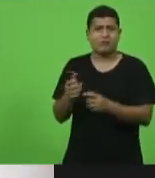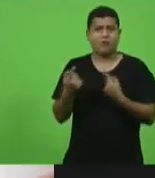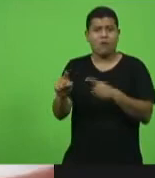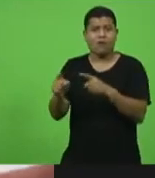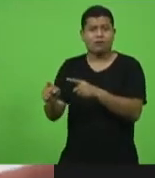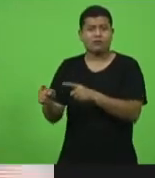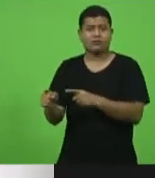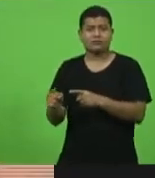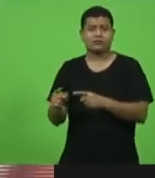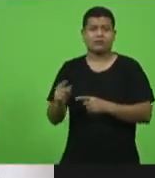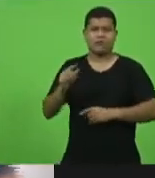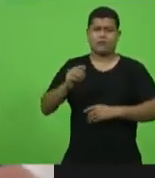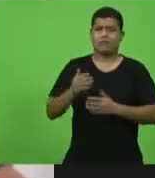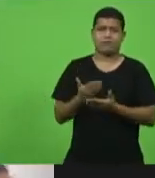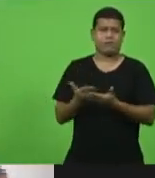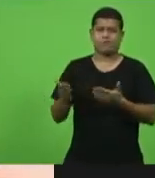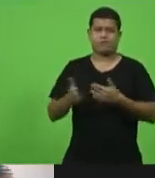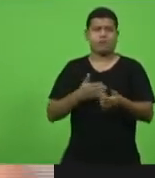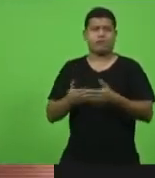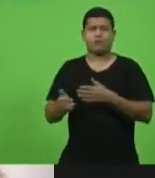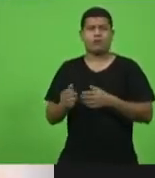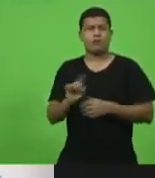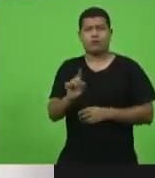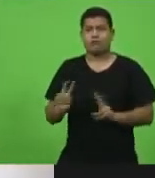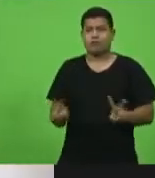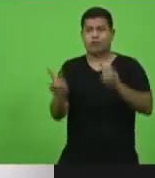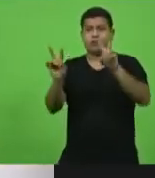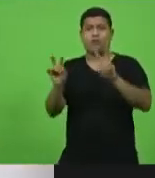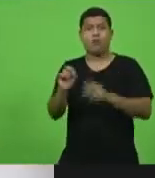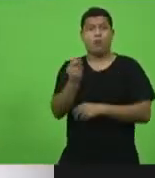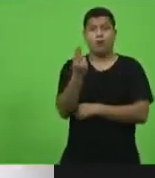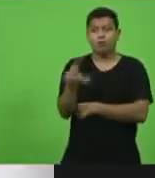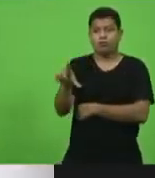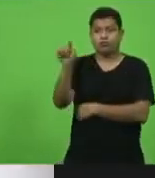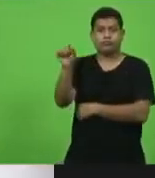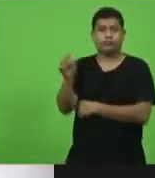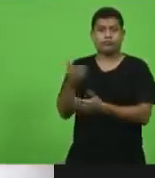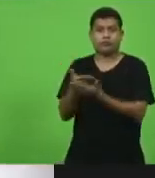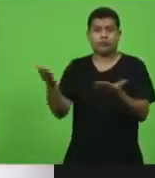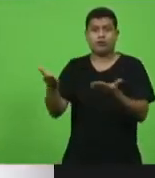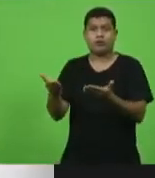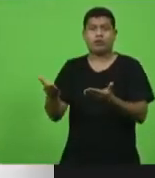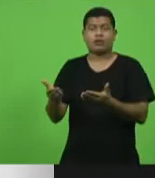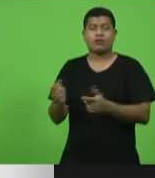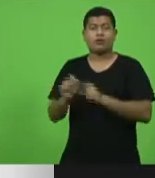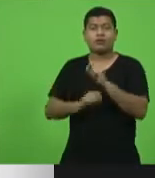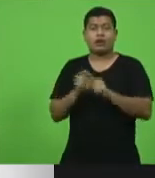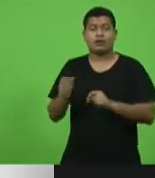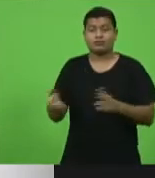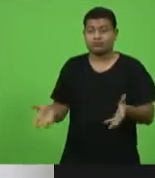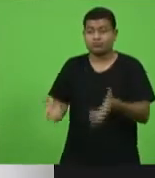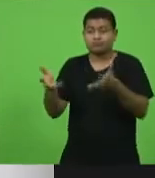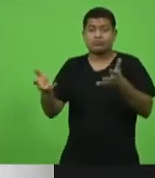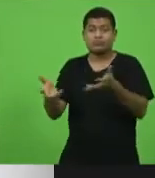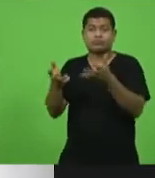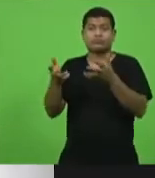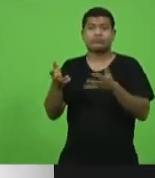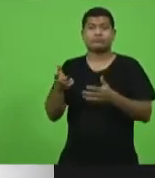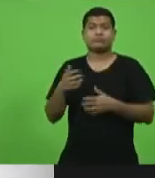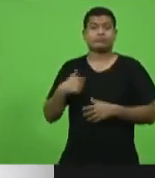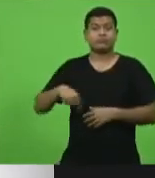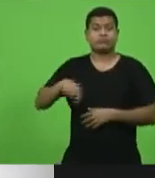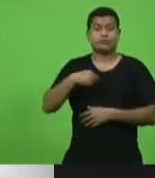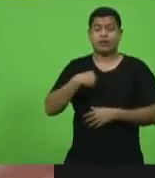atitude, valor ou opção que seja pelo motivo que for venha a ferir